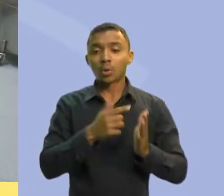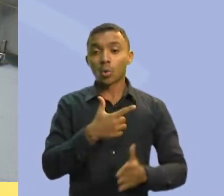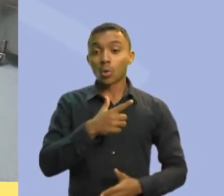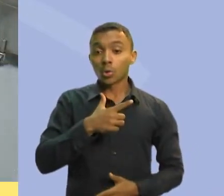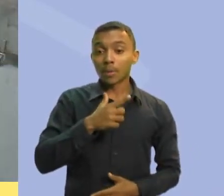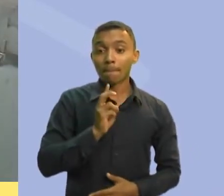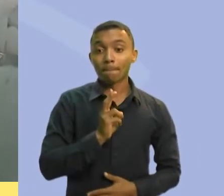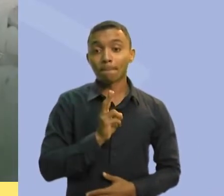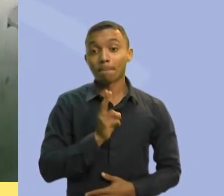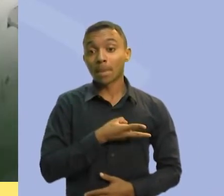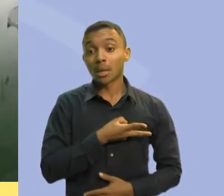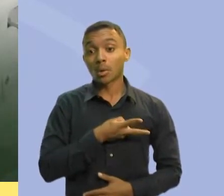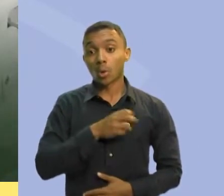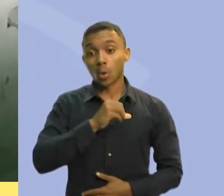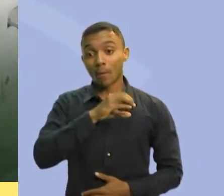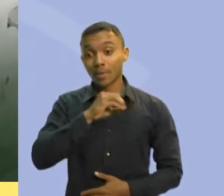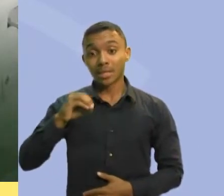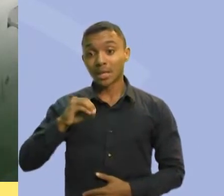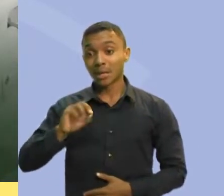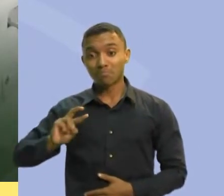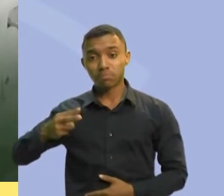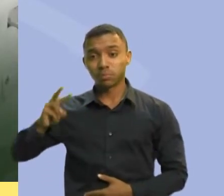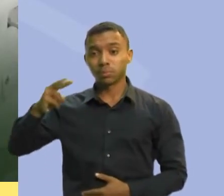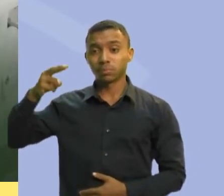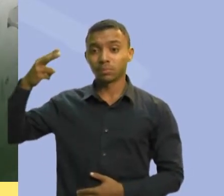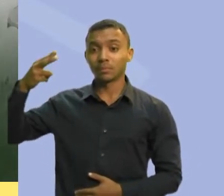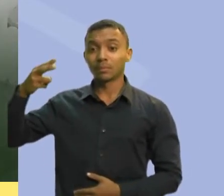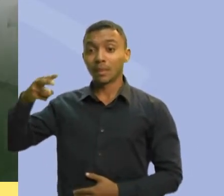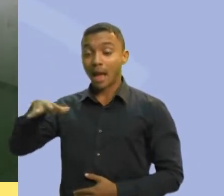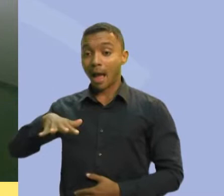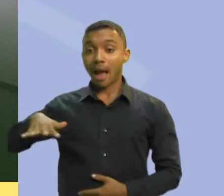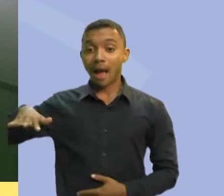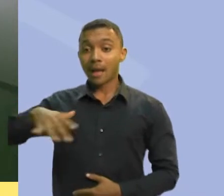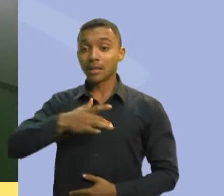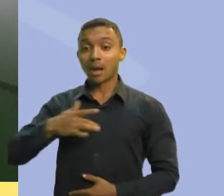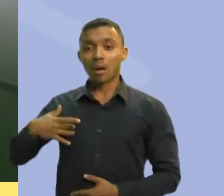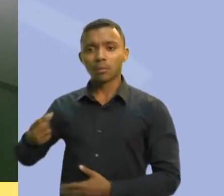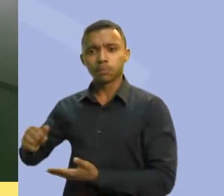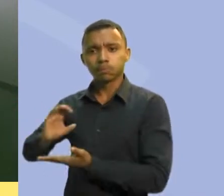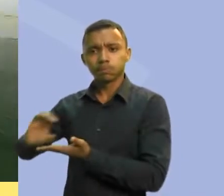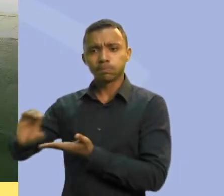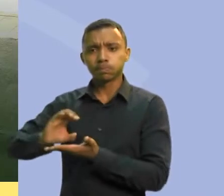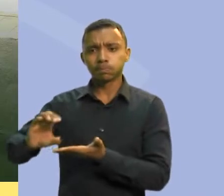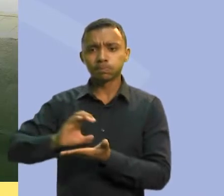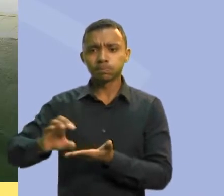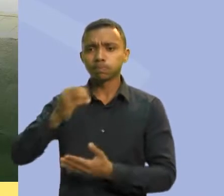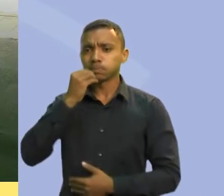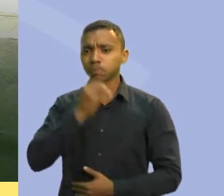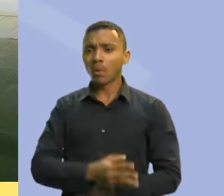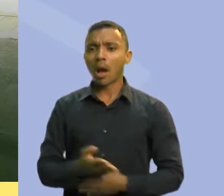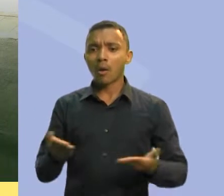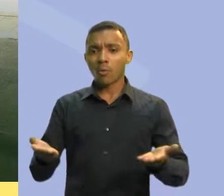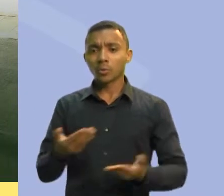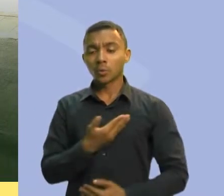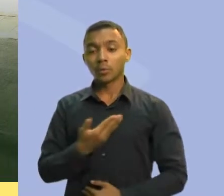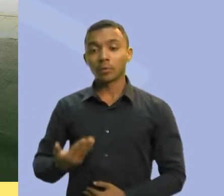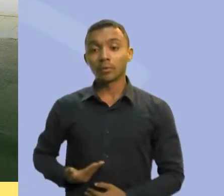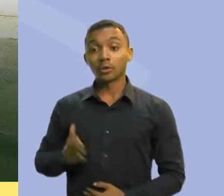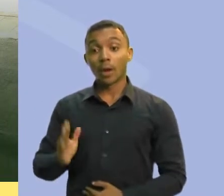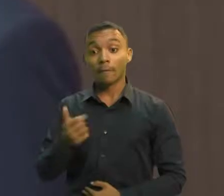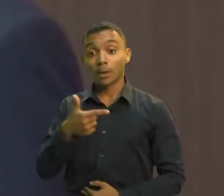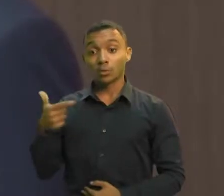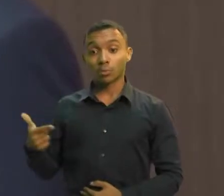na segunda onda. A interiorização na saúde foi um dos grandes destaques do atual governo. 22 policlínicas foram